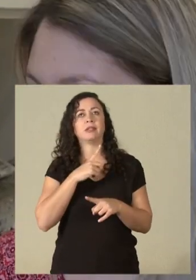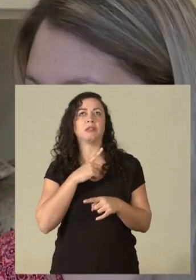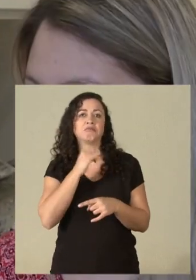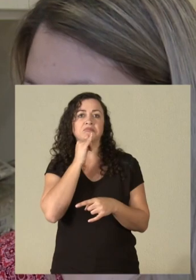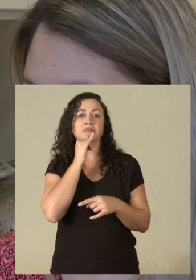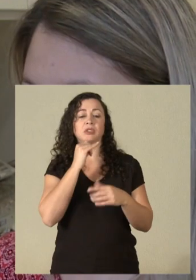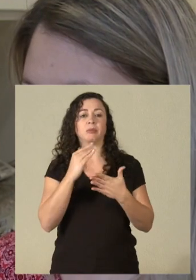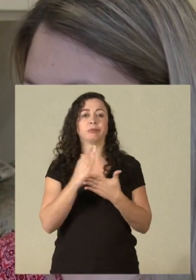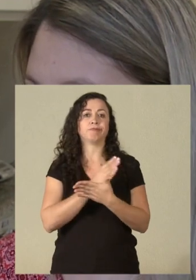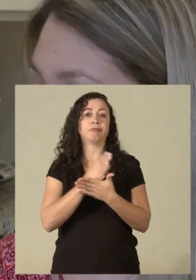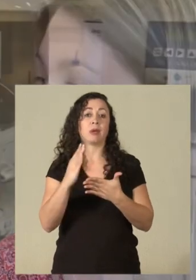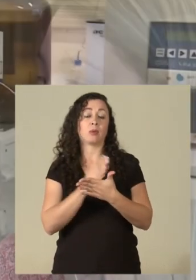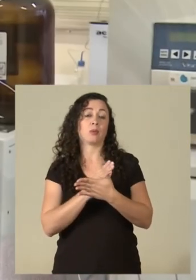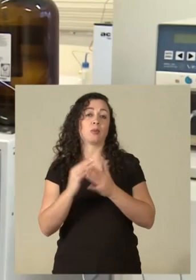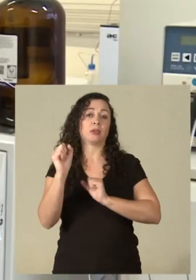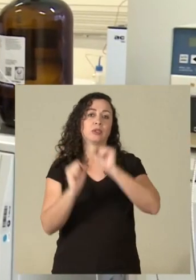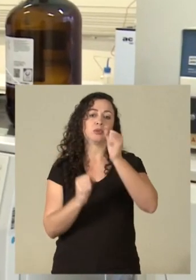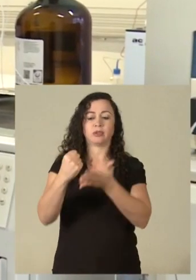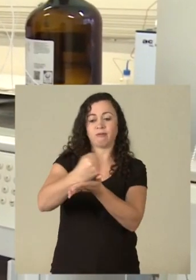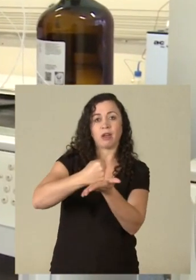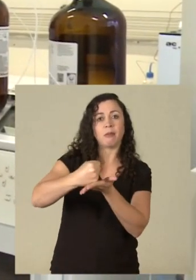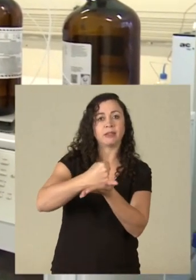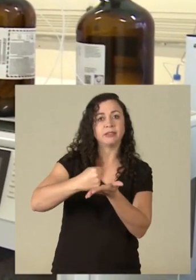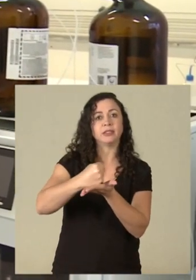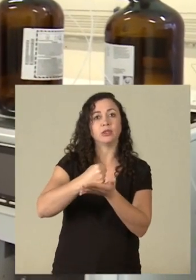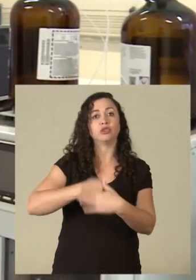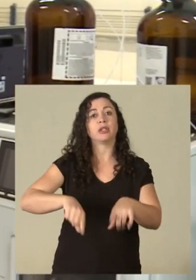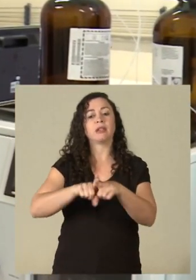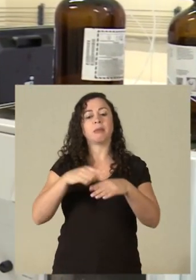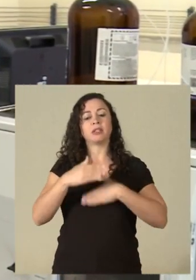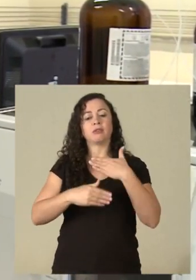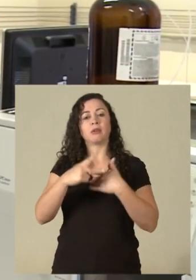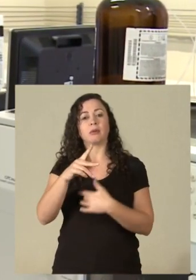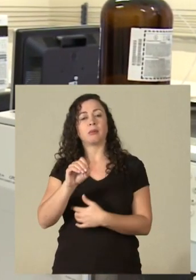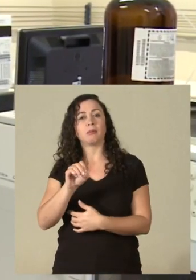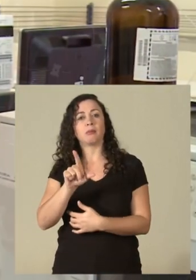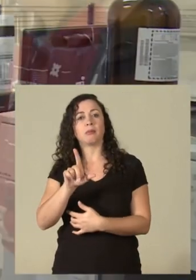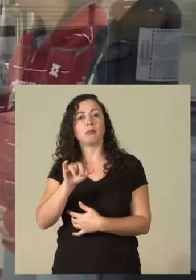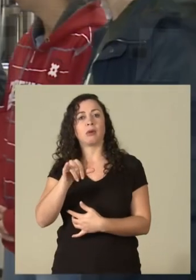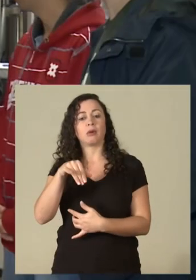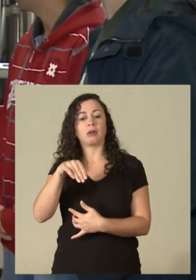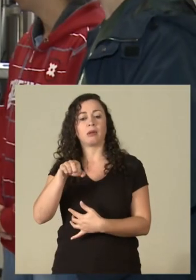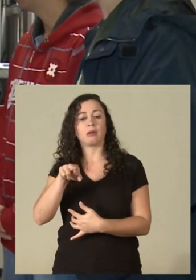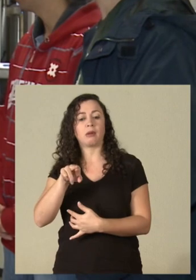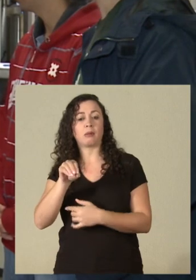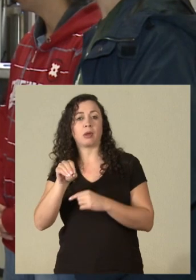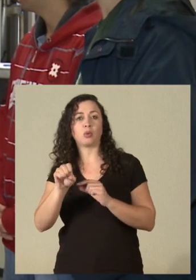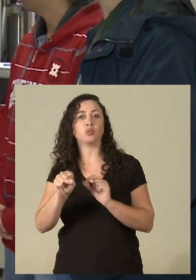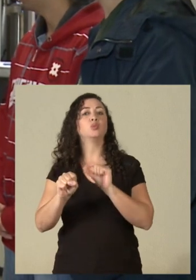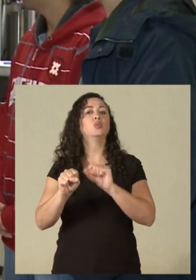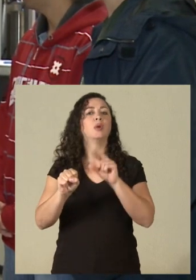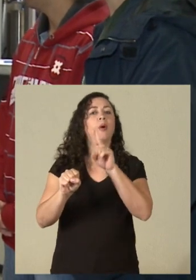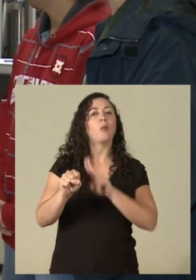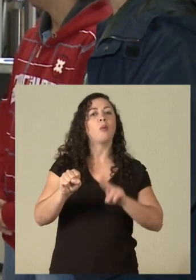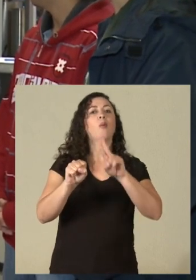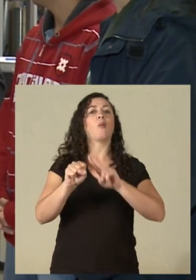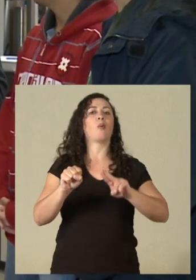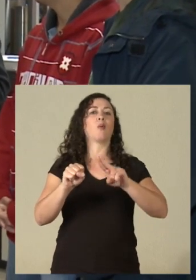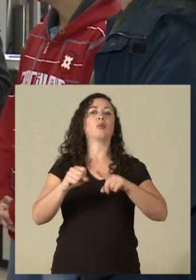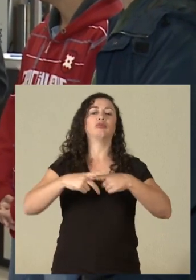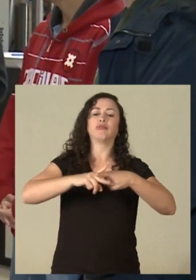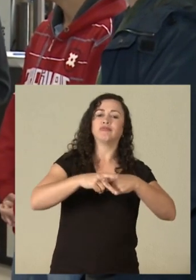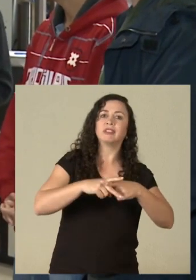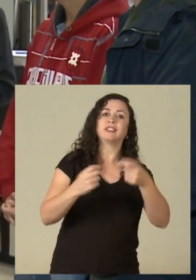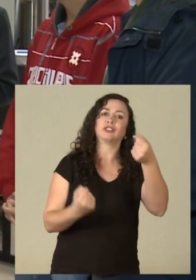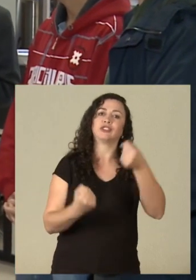visto as indústrias, vamos dizer, farmacêuticas, desenvolvimento de polímeros para determinadas peças de carro, que às vezes vem